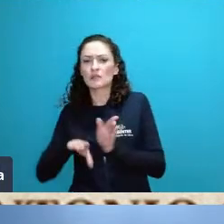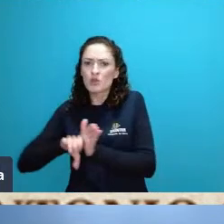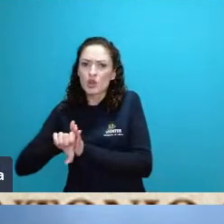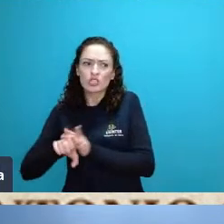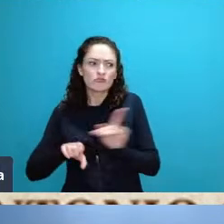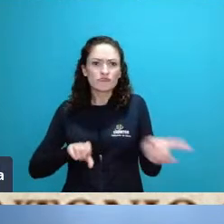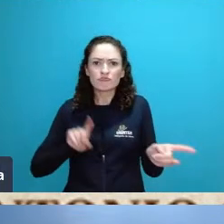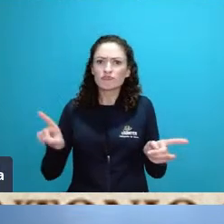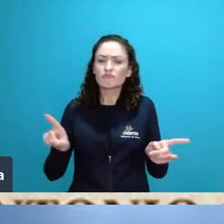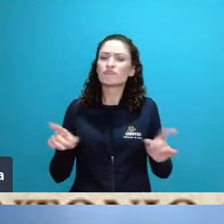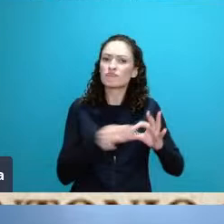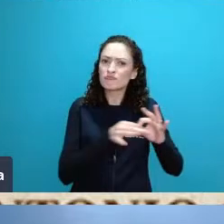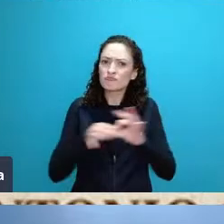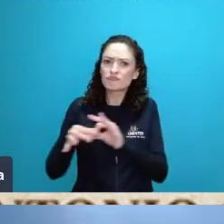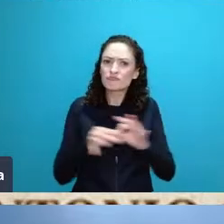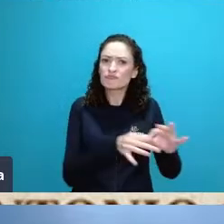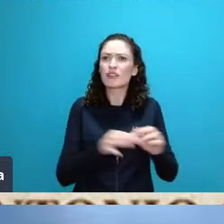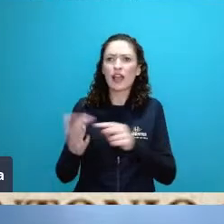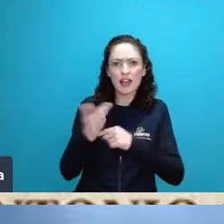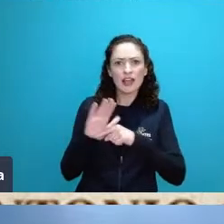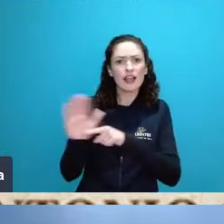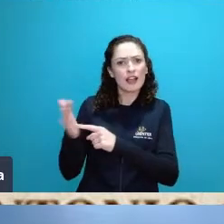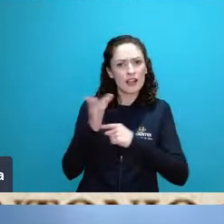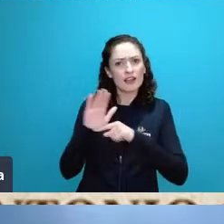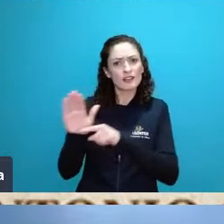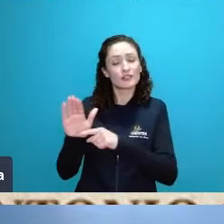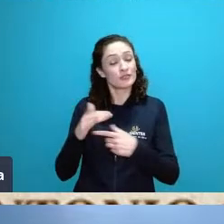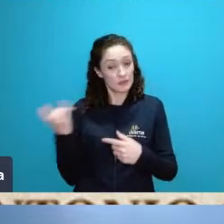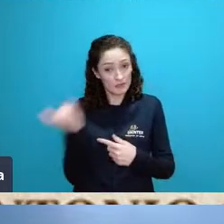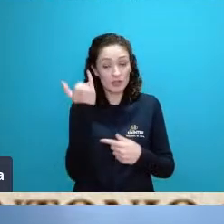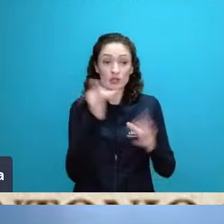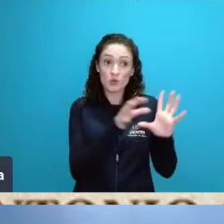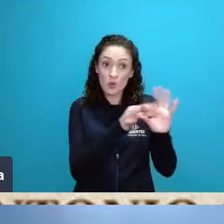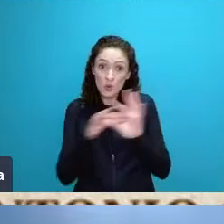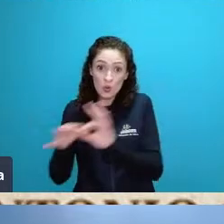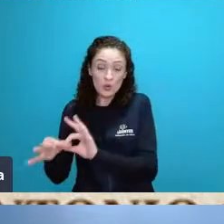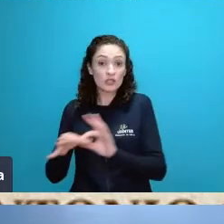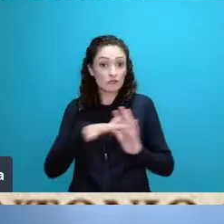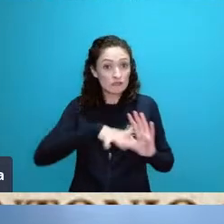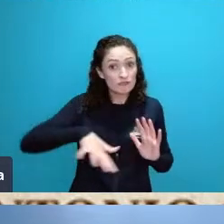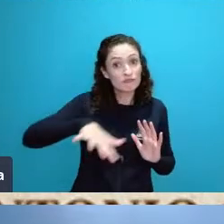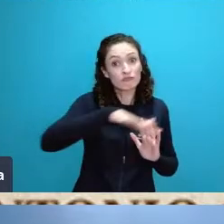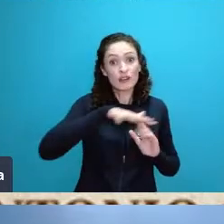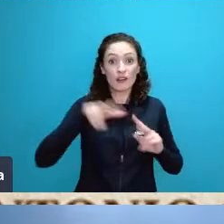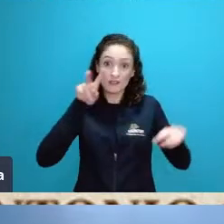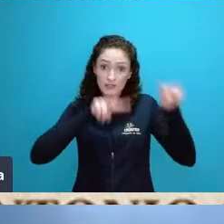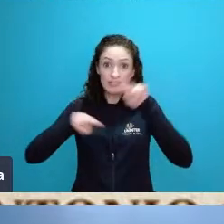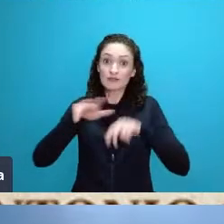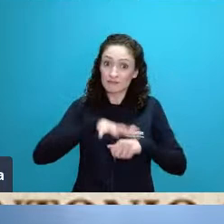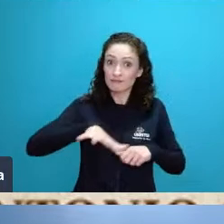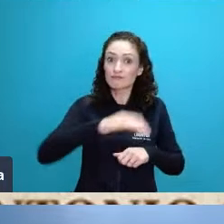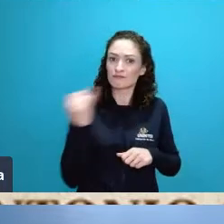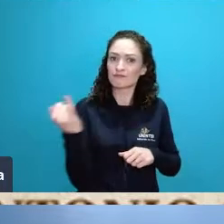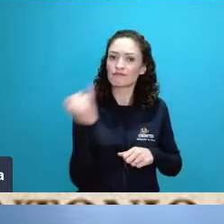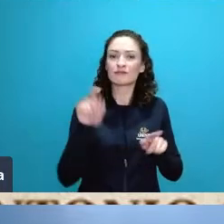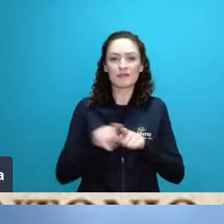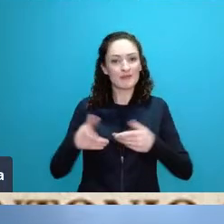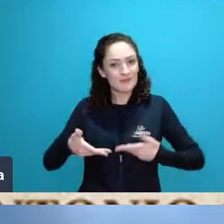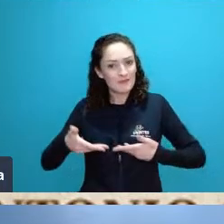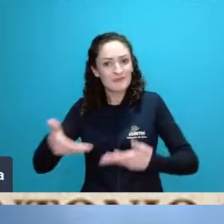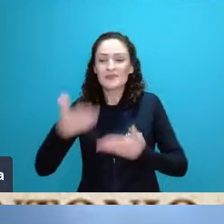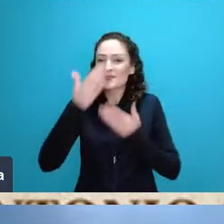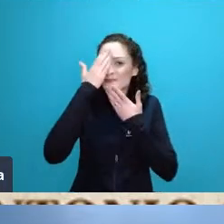aspectos e é muito legal ter esse contexto amplo e essa visão ampla agradeço muito o convite e obrigado a todos que acompanhar